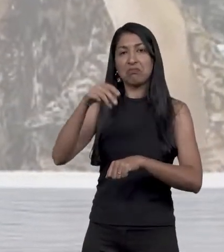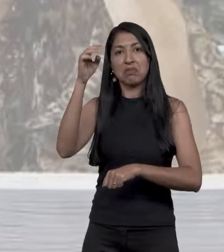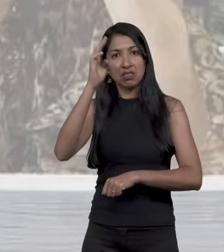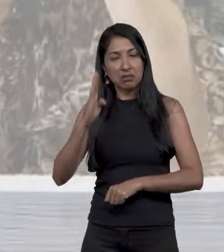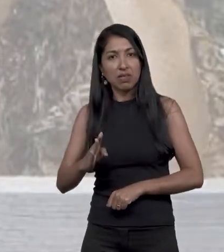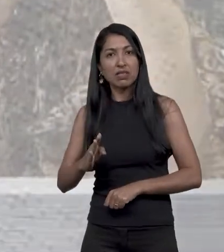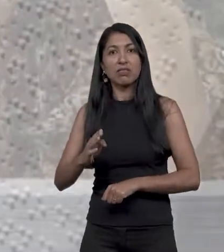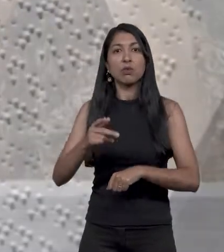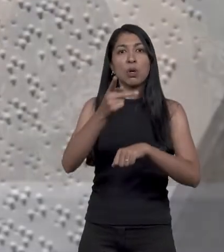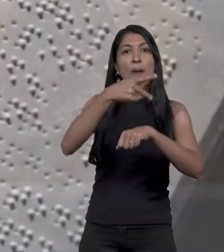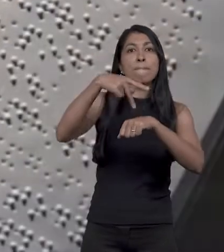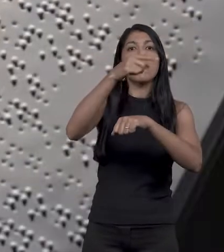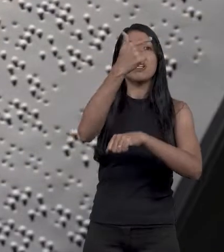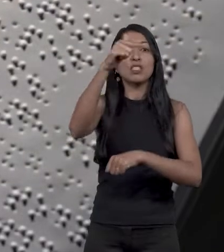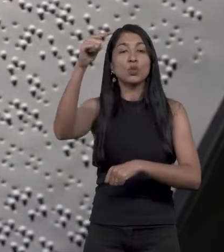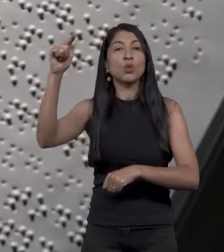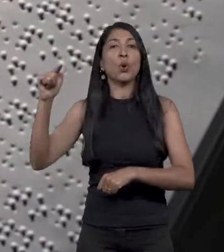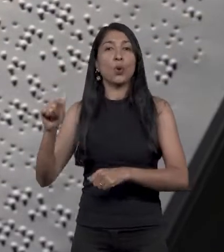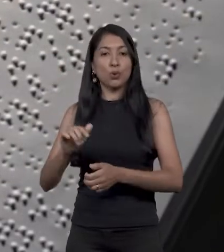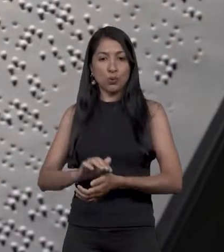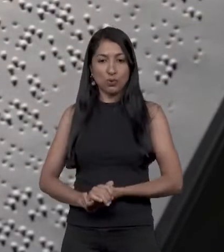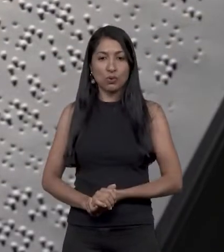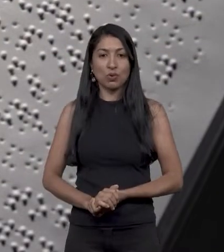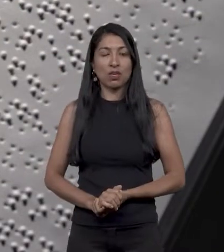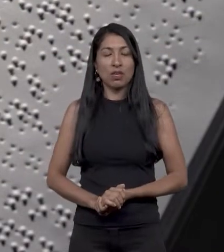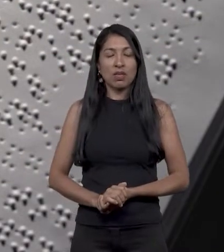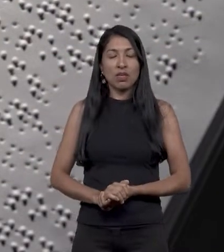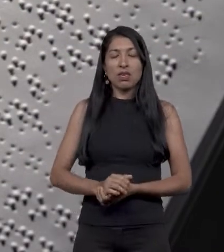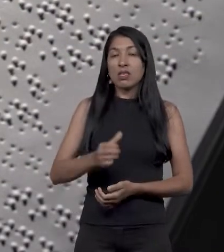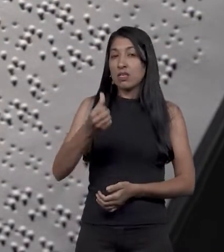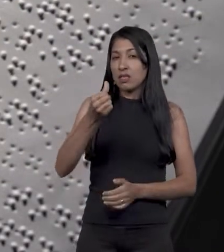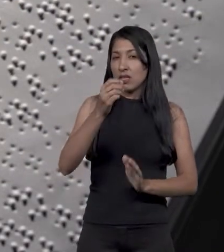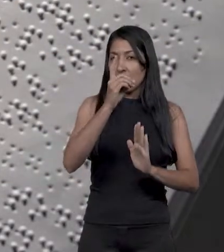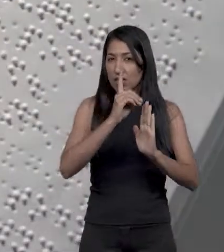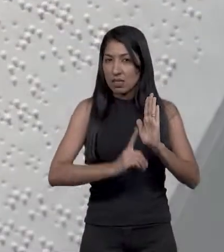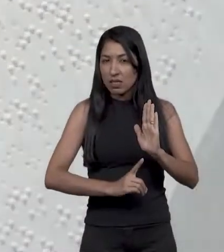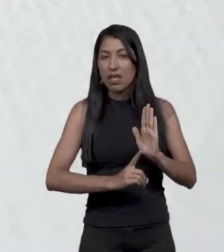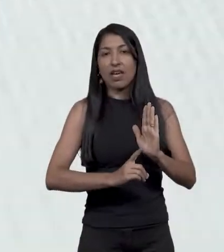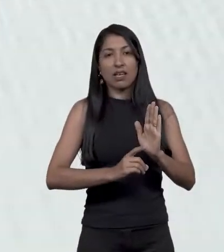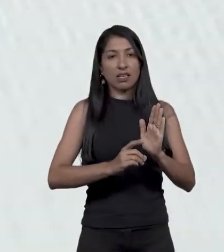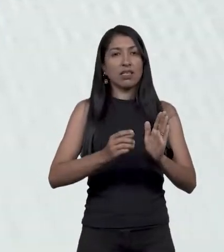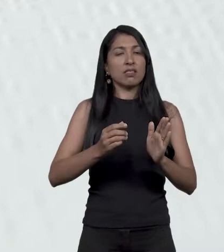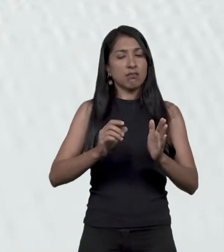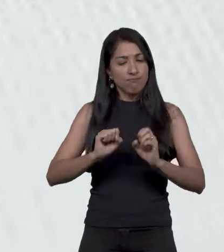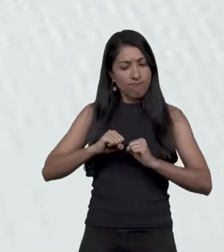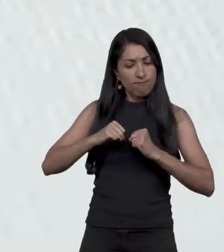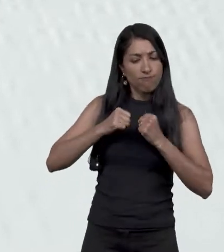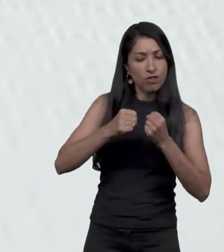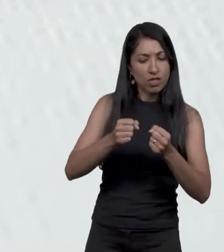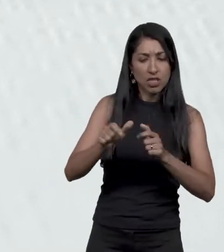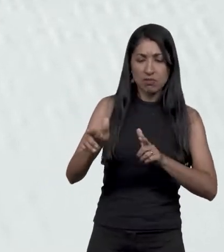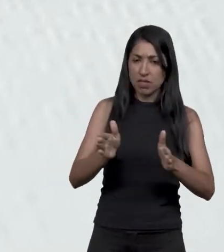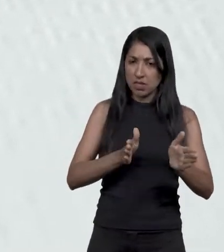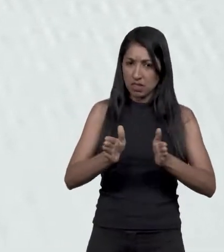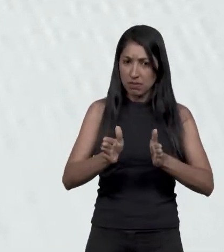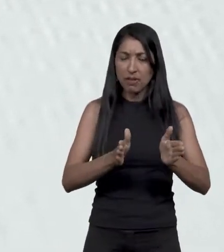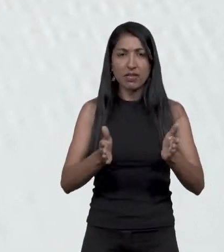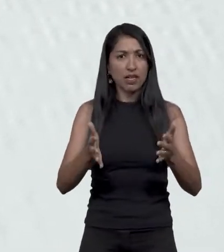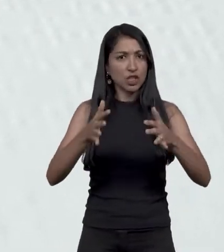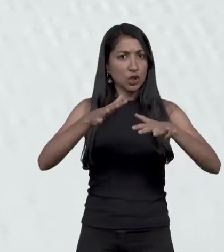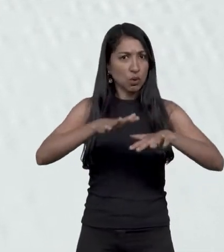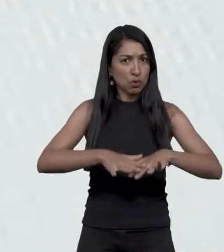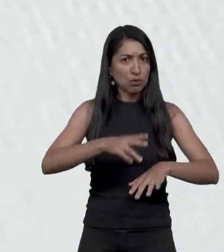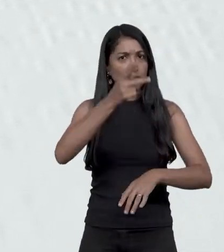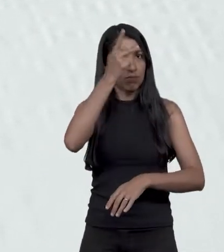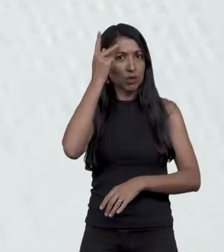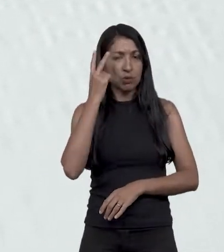internacionais pelo trabalho durante seis décadas para a acessibilidade e inclusão de pessoas cegas